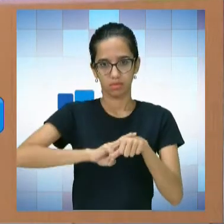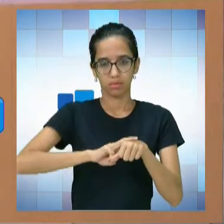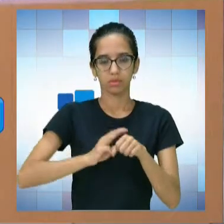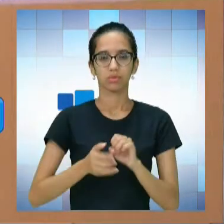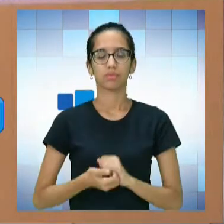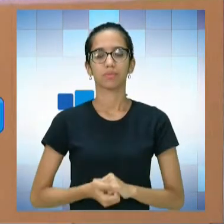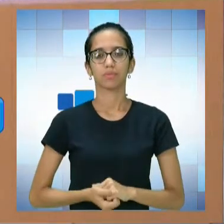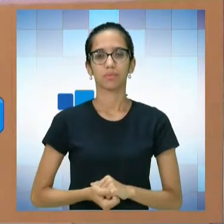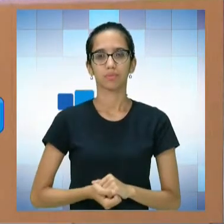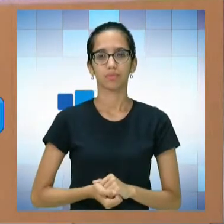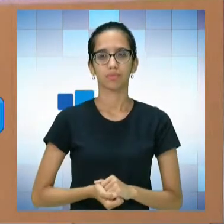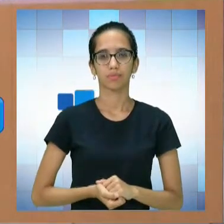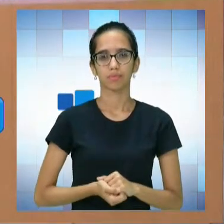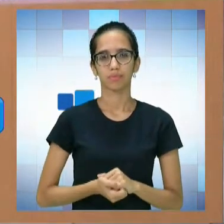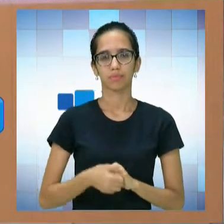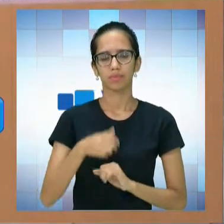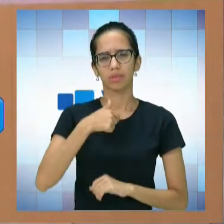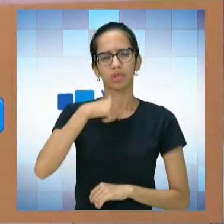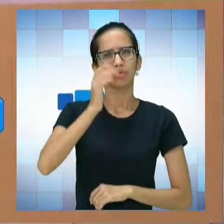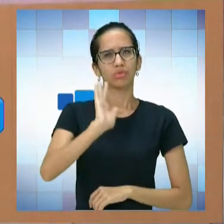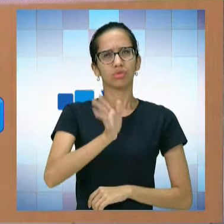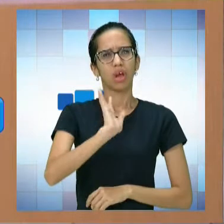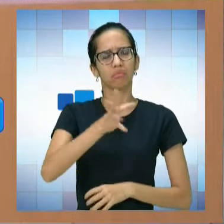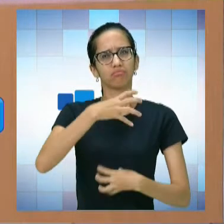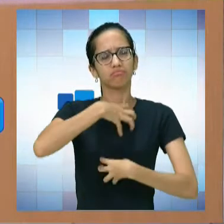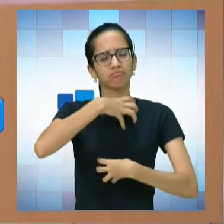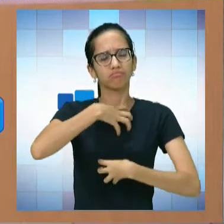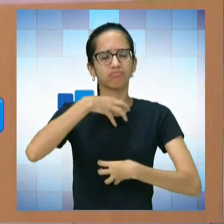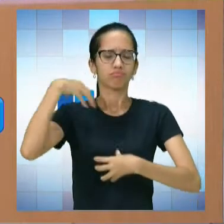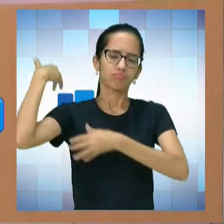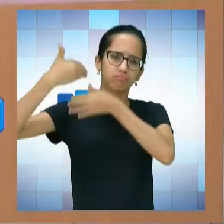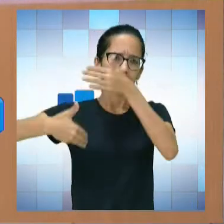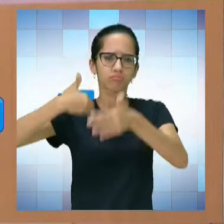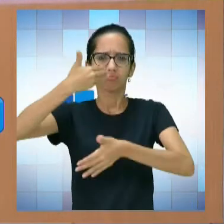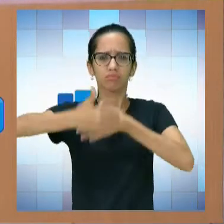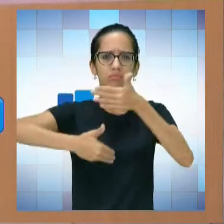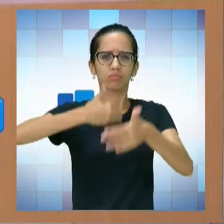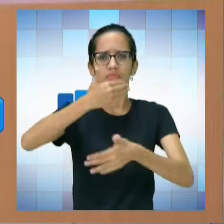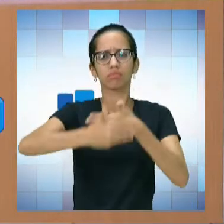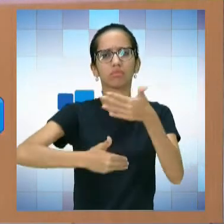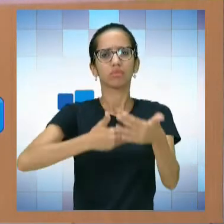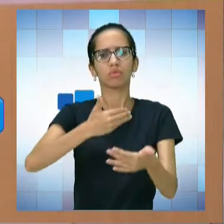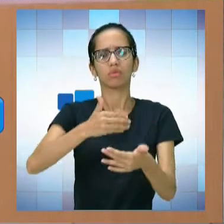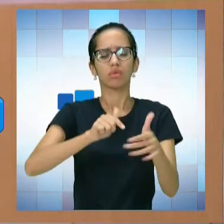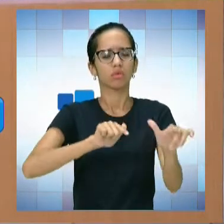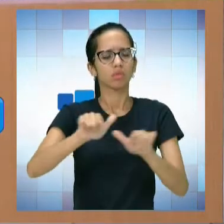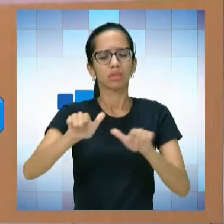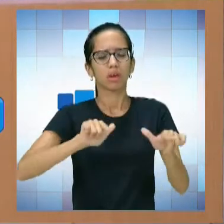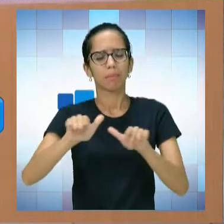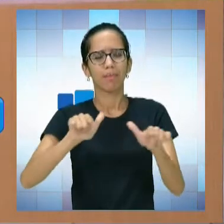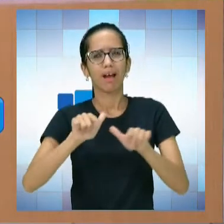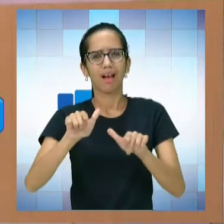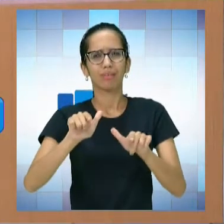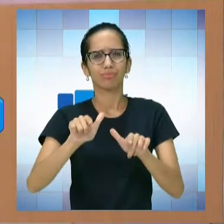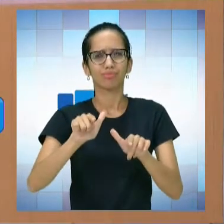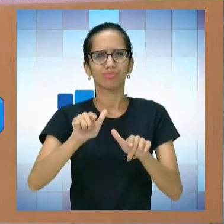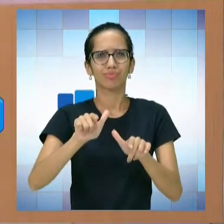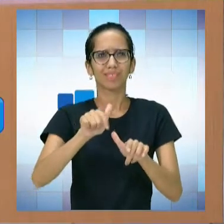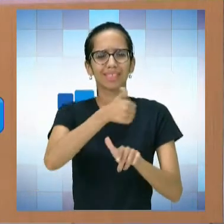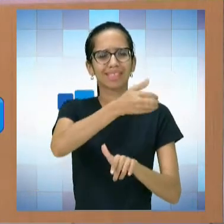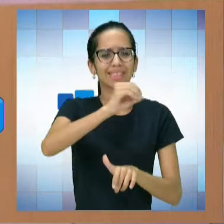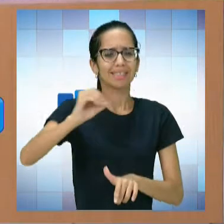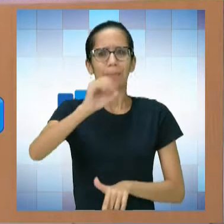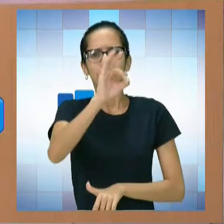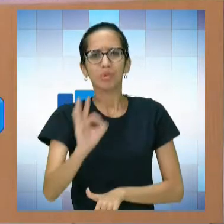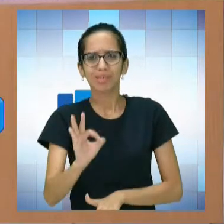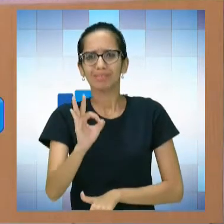e eu tenho sentido, no decorrer desse tempo, que o nosso trabalho, ele não é tão eficaz por falta de